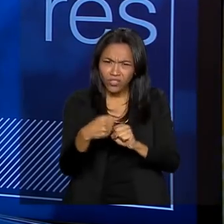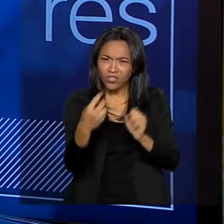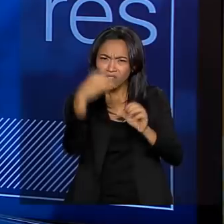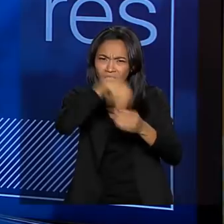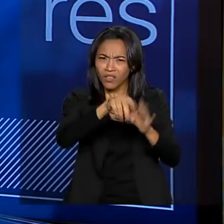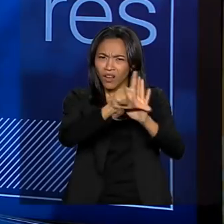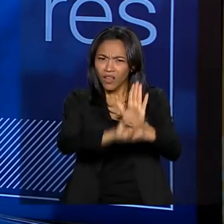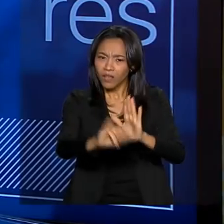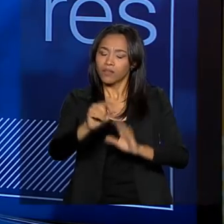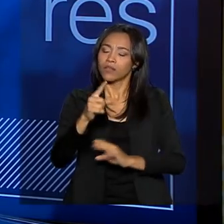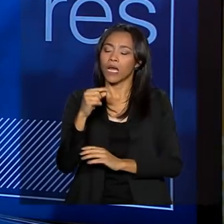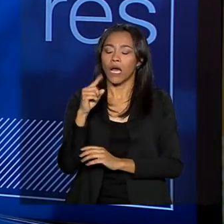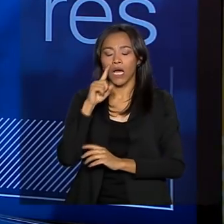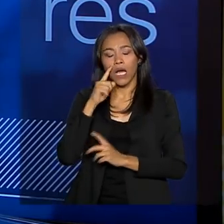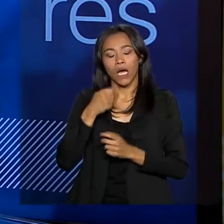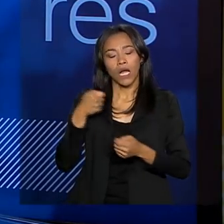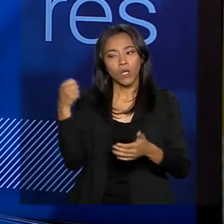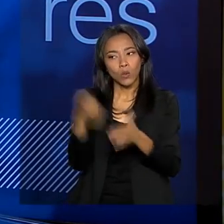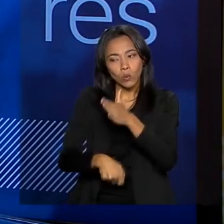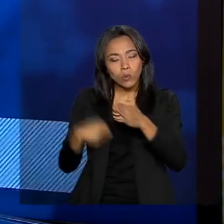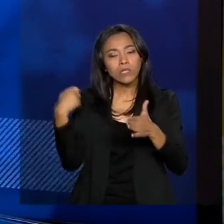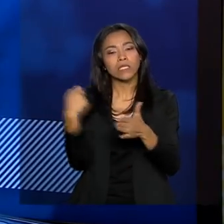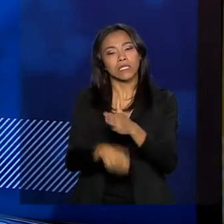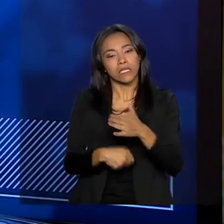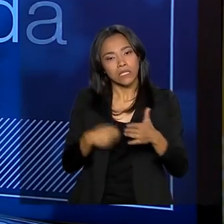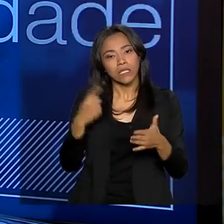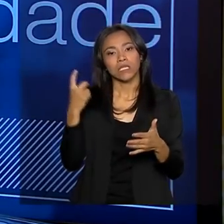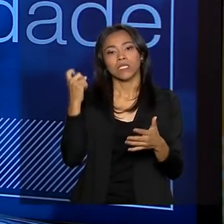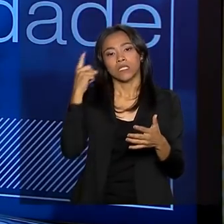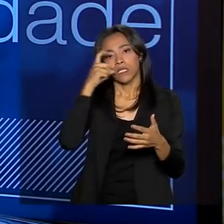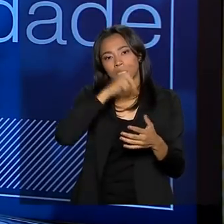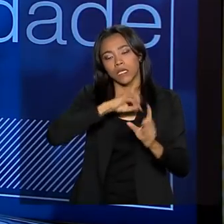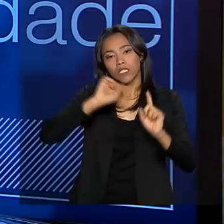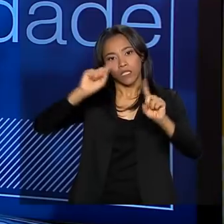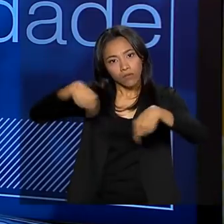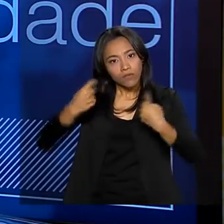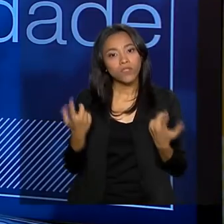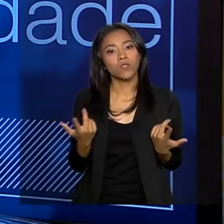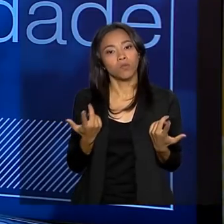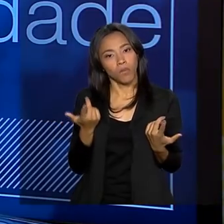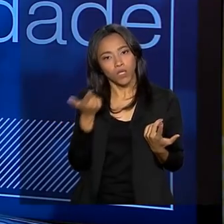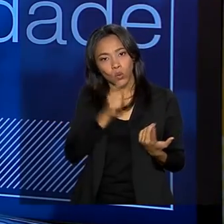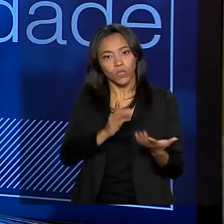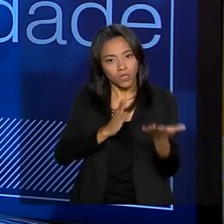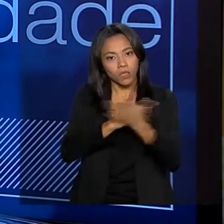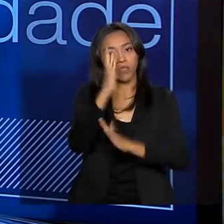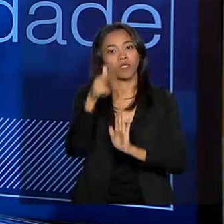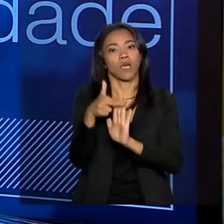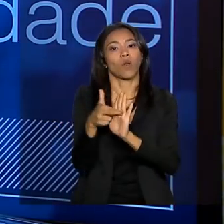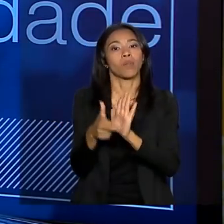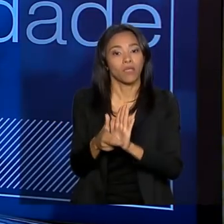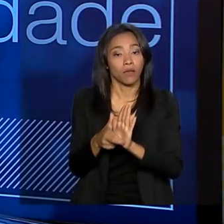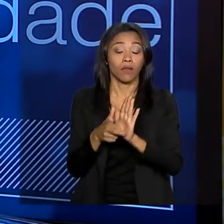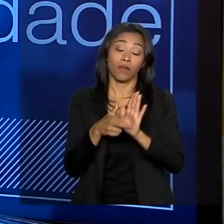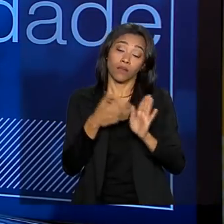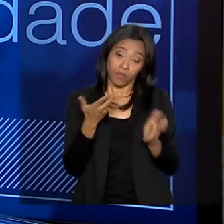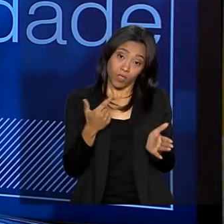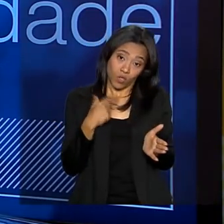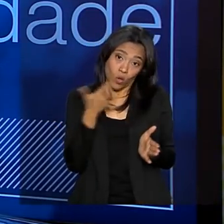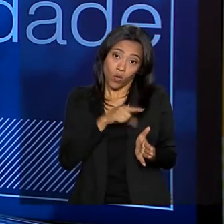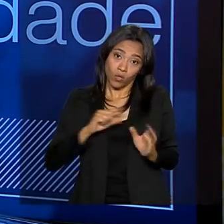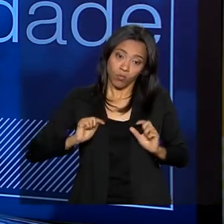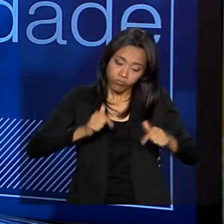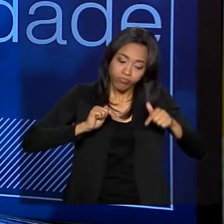que é para regulamentar a Lei Brasileira de Inclusão. Um grande desafio, mas estamos caminhando. Este é um Brasil que precisa